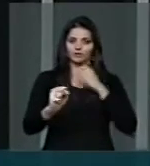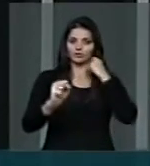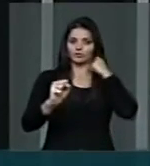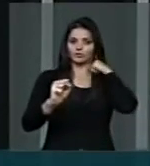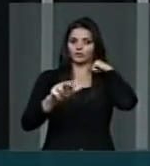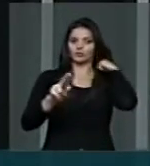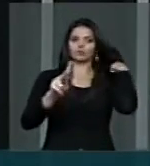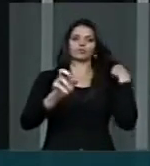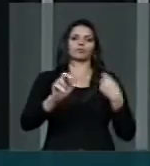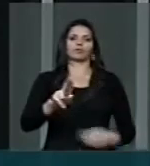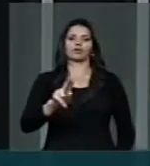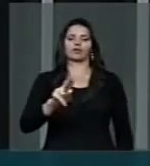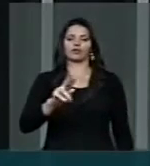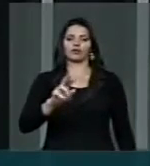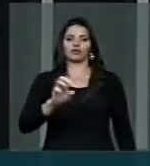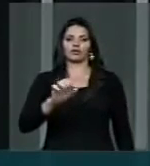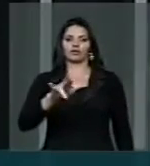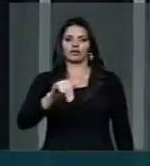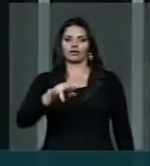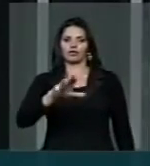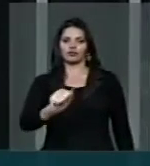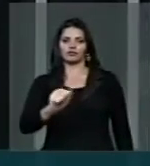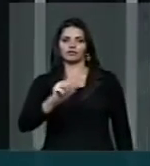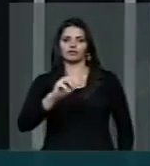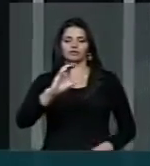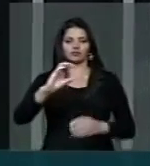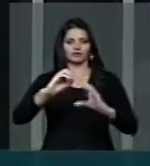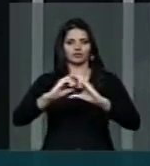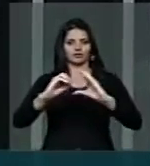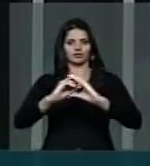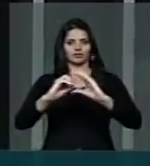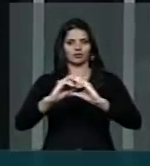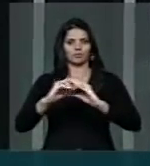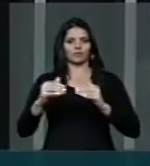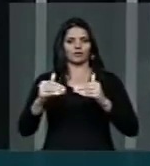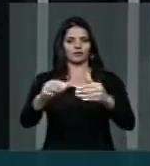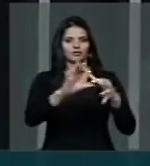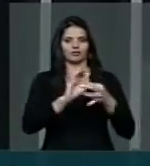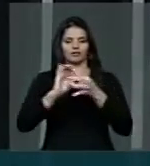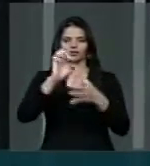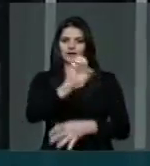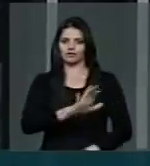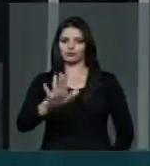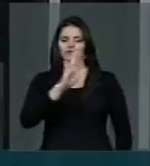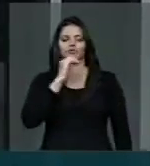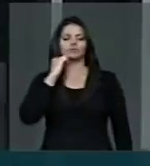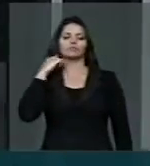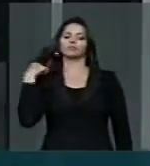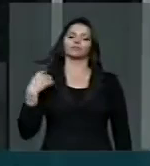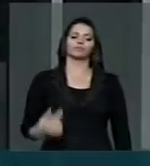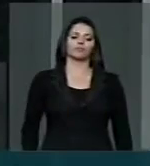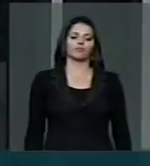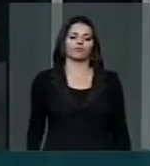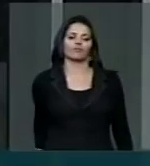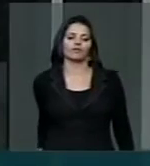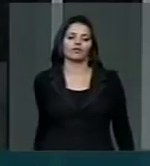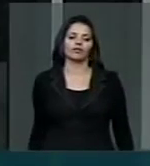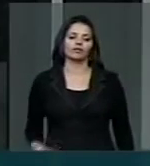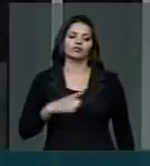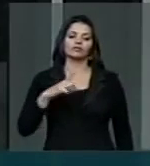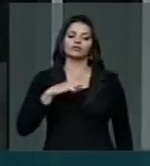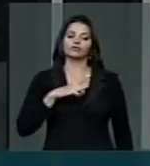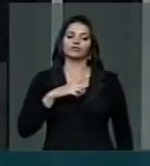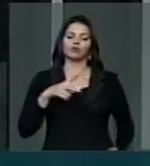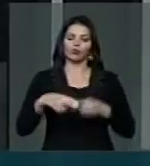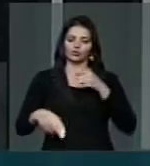do Desenvolvimento do Centro-Oeste, a SUDEC, do Ministério da Integração Nacional, e tivemos... Aqui é assim, né?